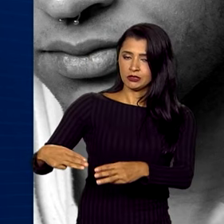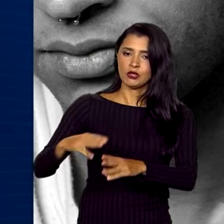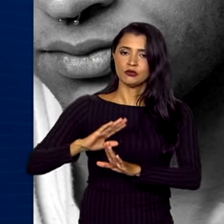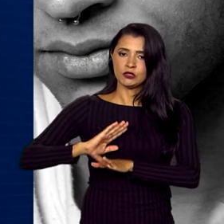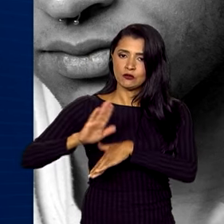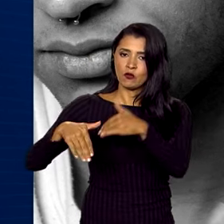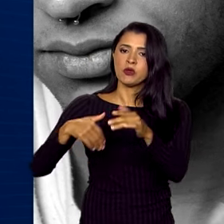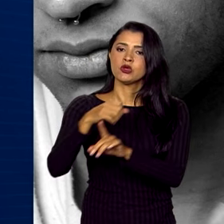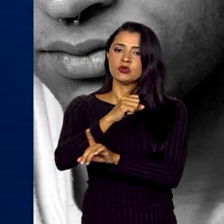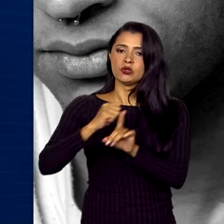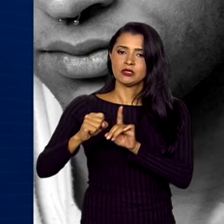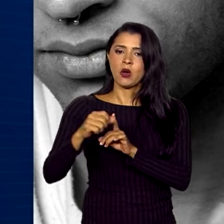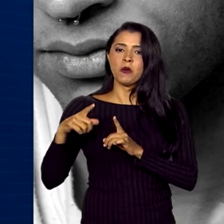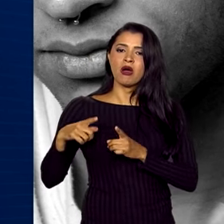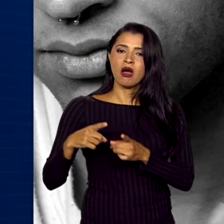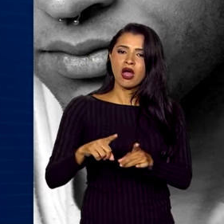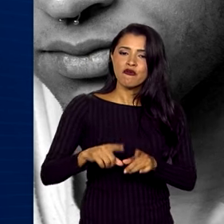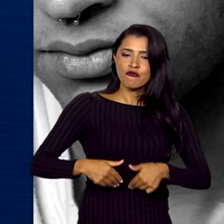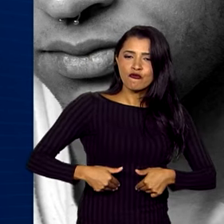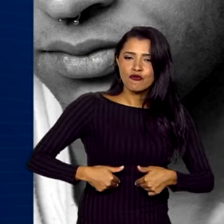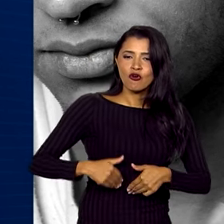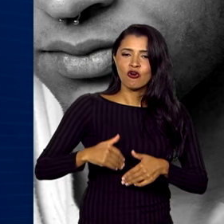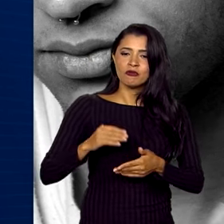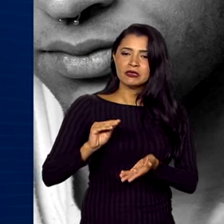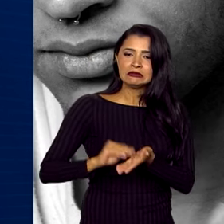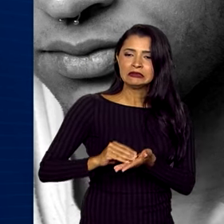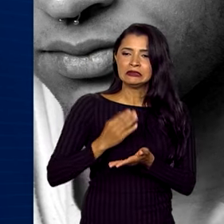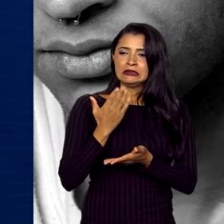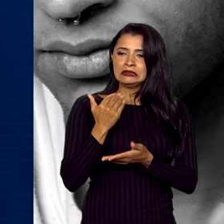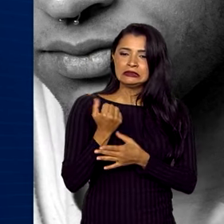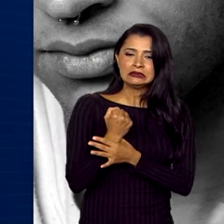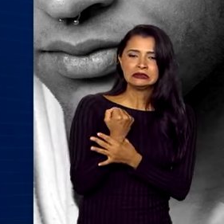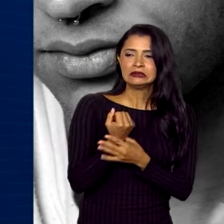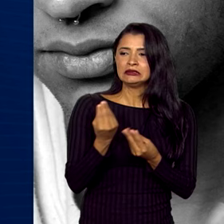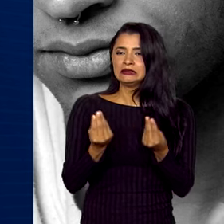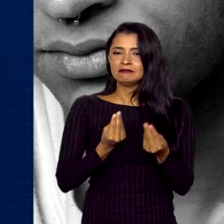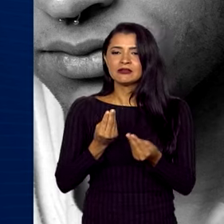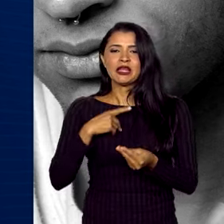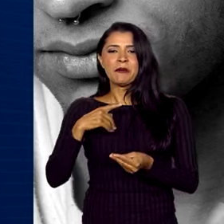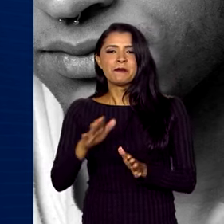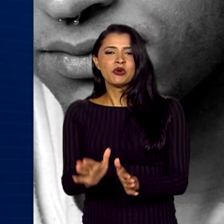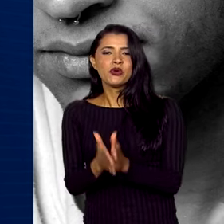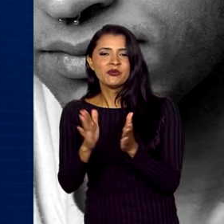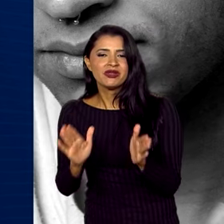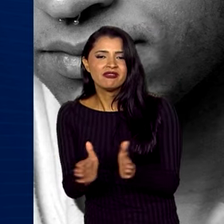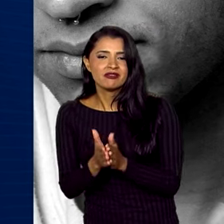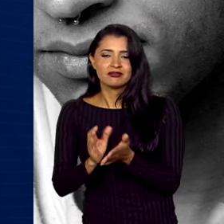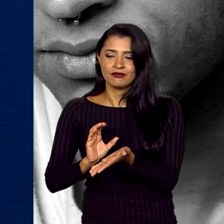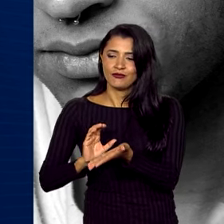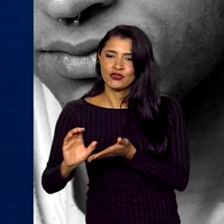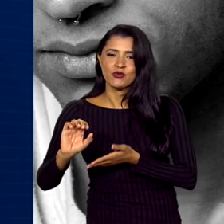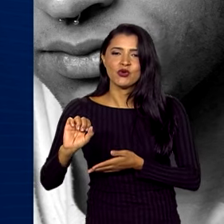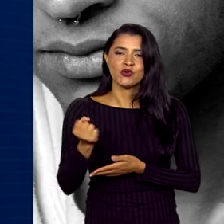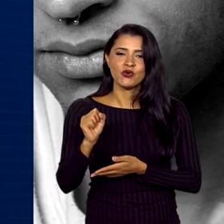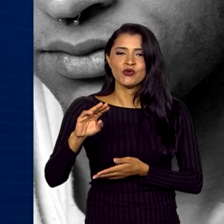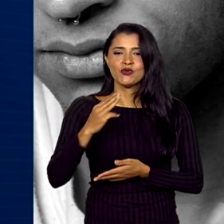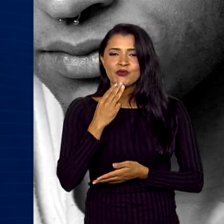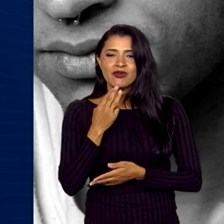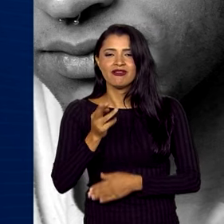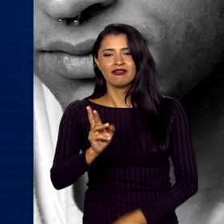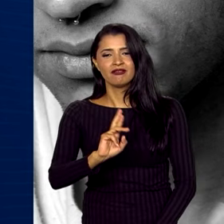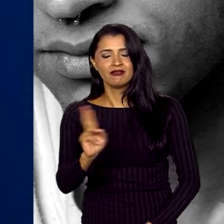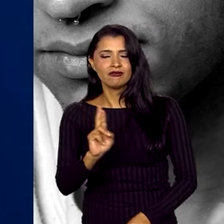Social para o combate à fome, à insegurança alimentar e à pobreza, e o investimento de 8 milhões de reais